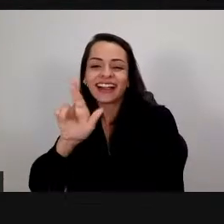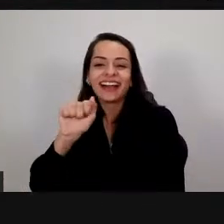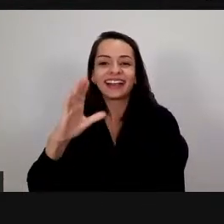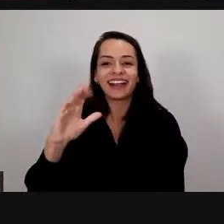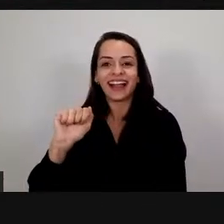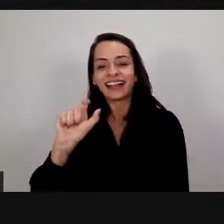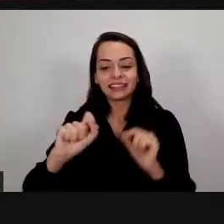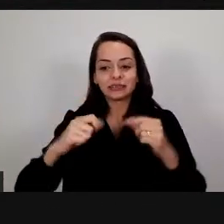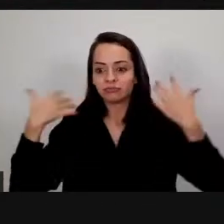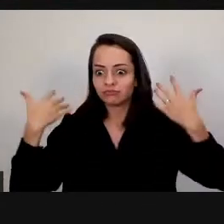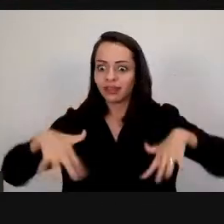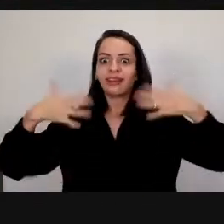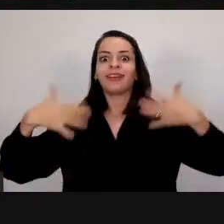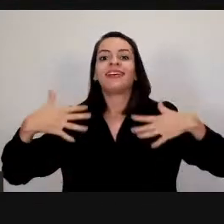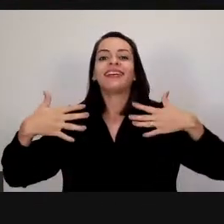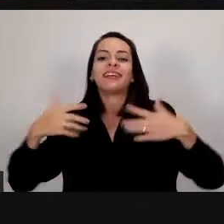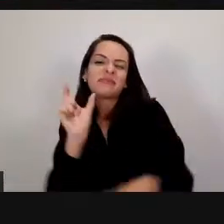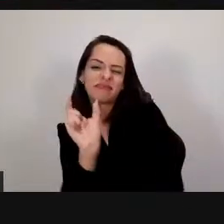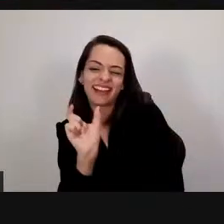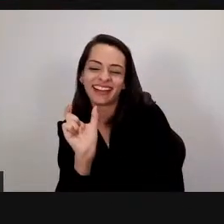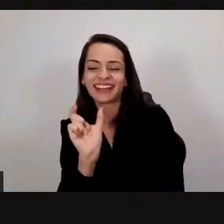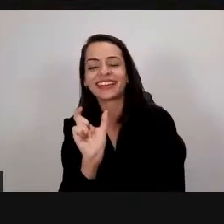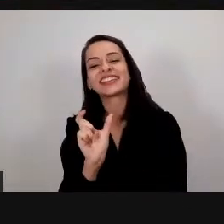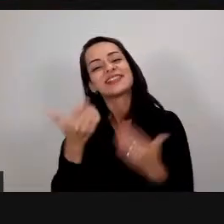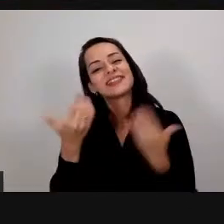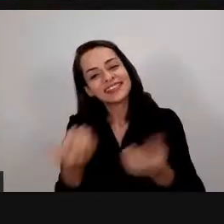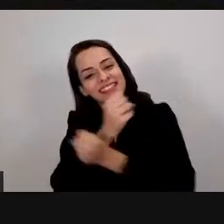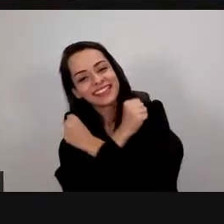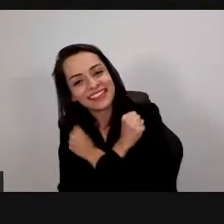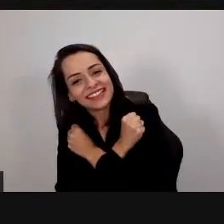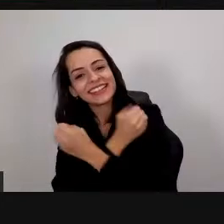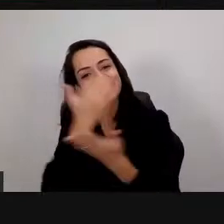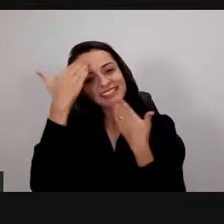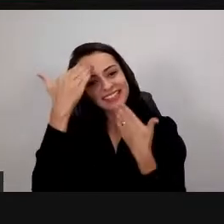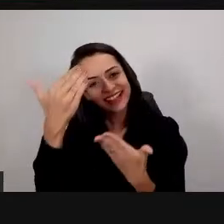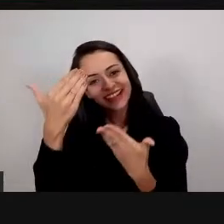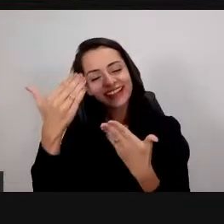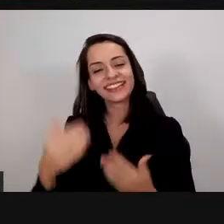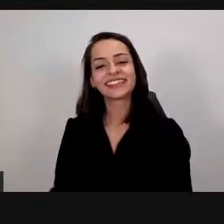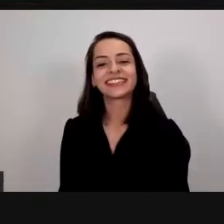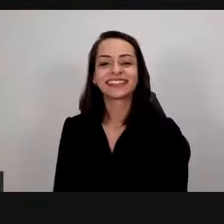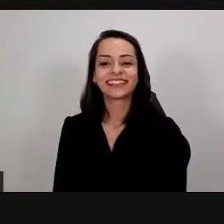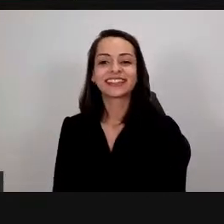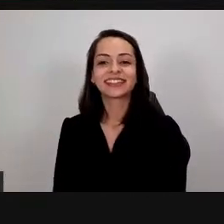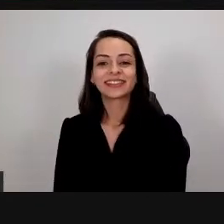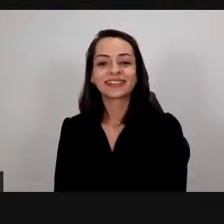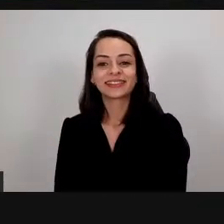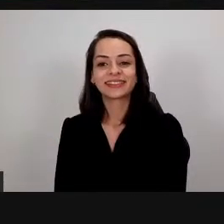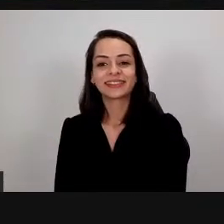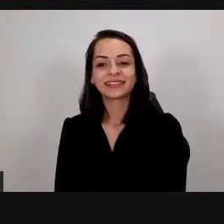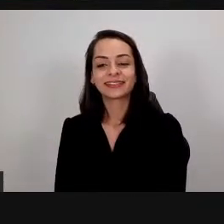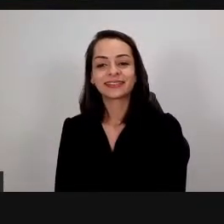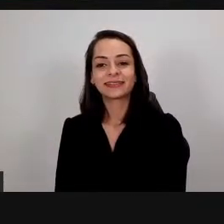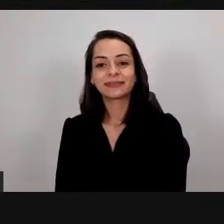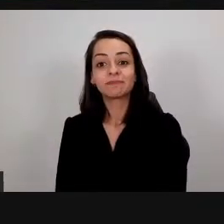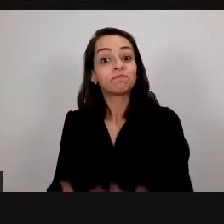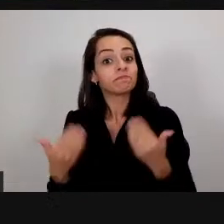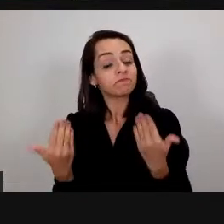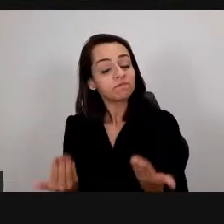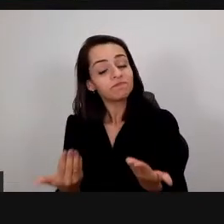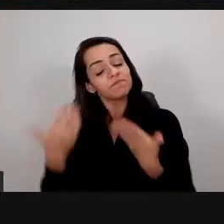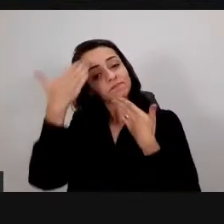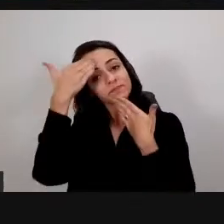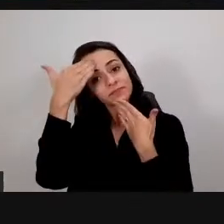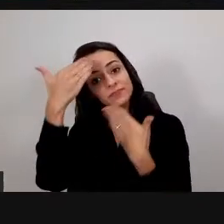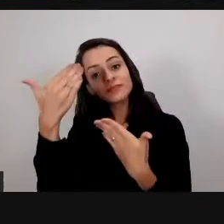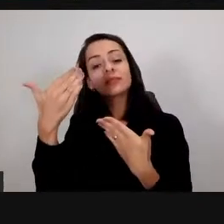obrigado um abraço gente obrigado obrigado obrigado colegas e na verdade utilizada essa metáfora que